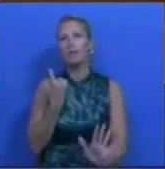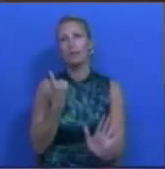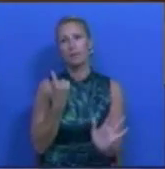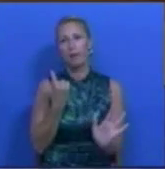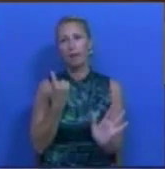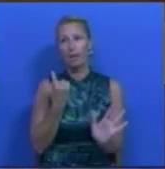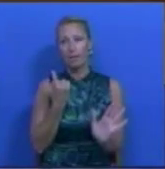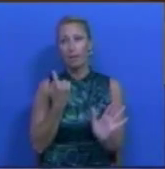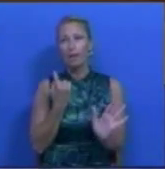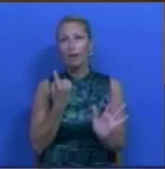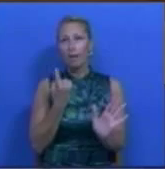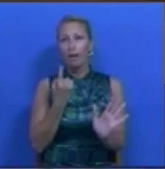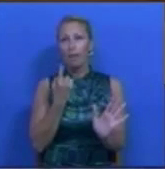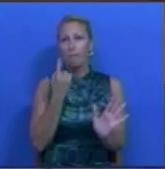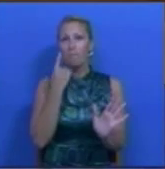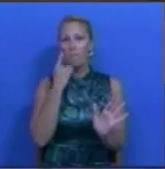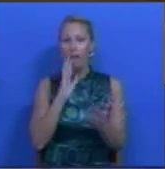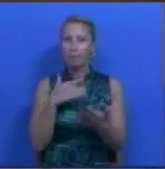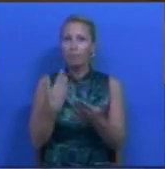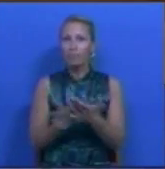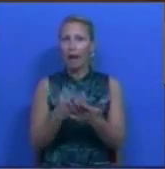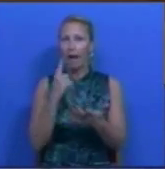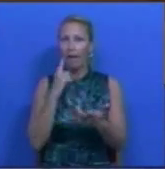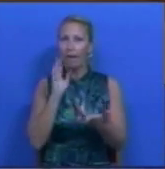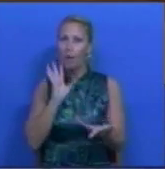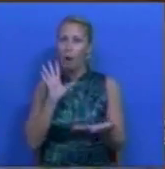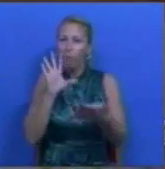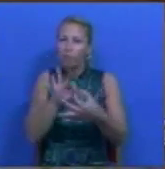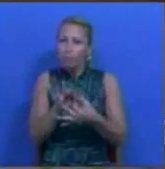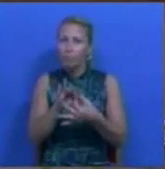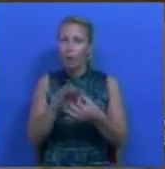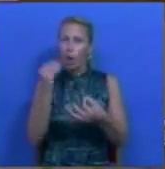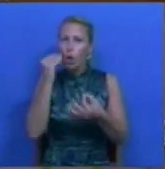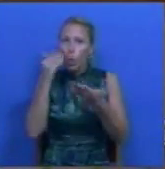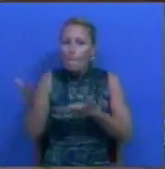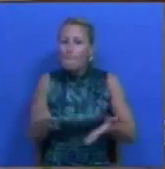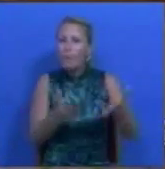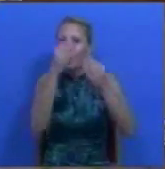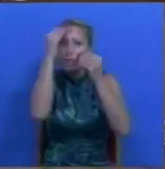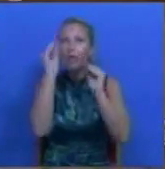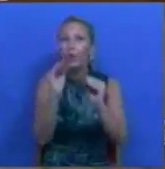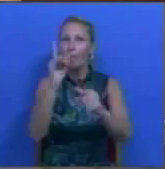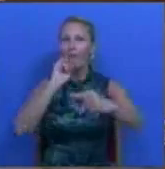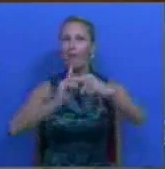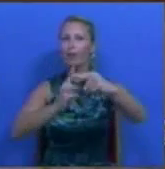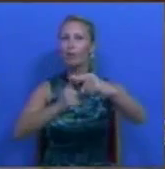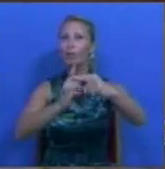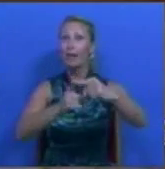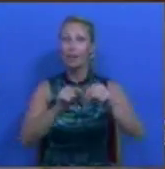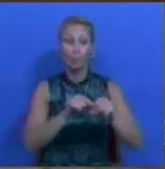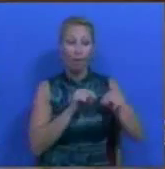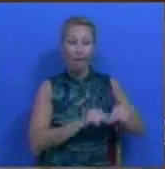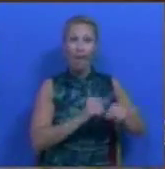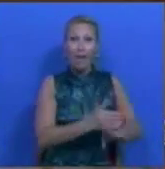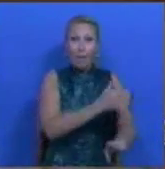marcar aquilo que seja um percurso educativo de sucesso. É uma escolarização iniciada ao nível do pré-escolar com